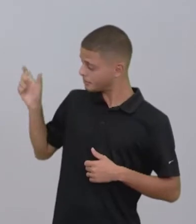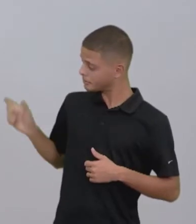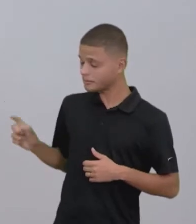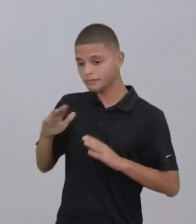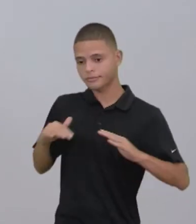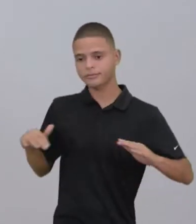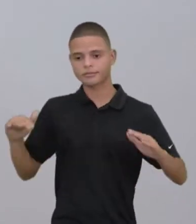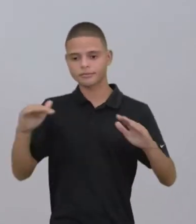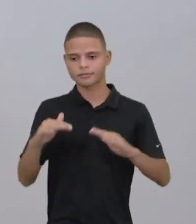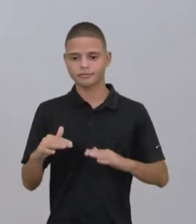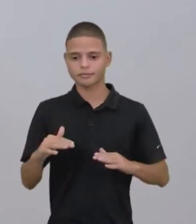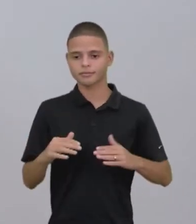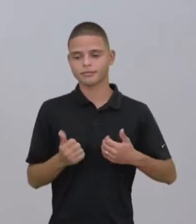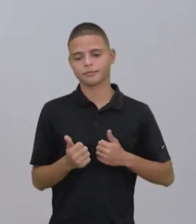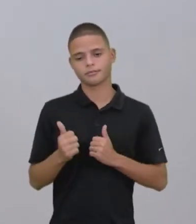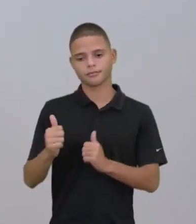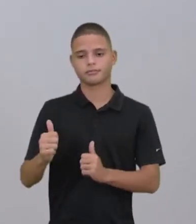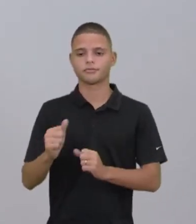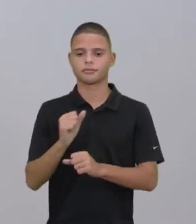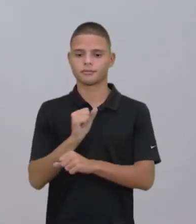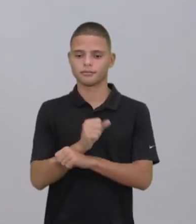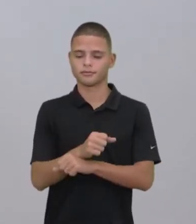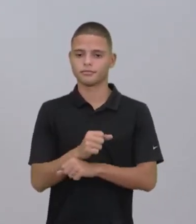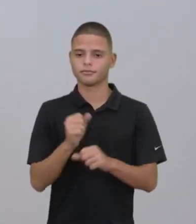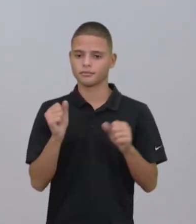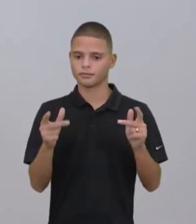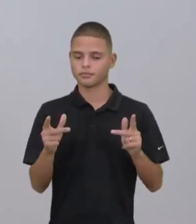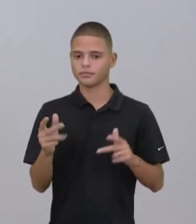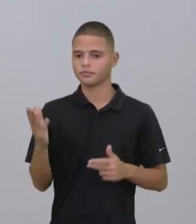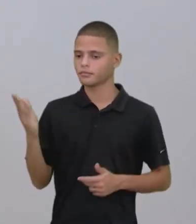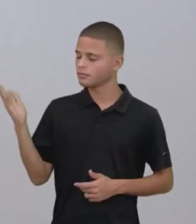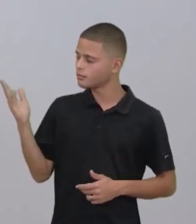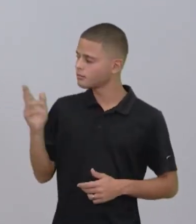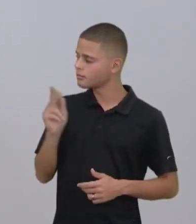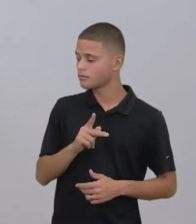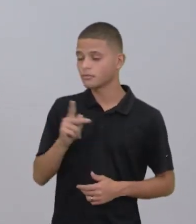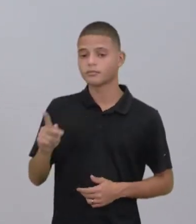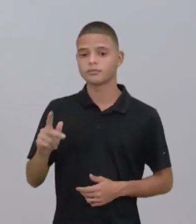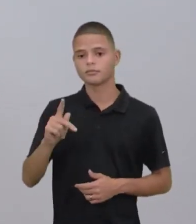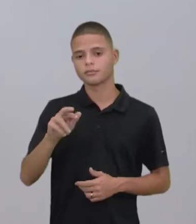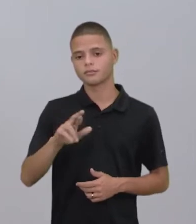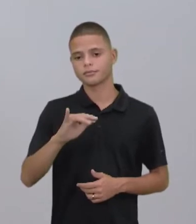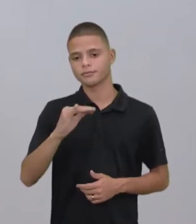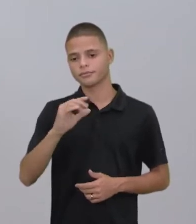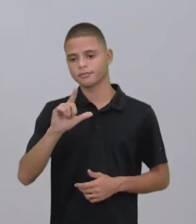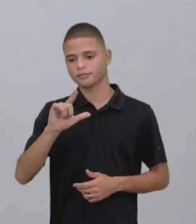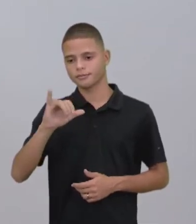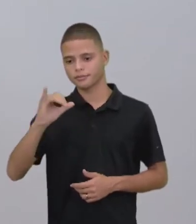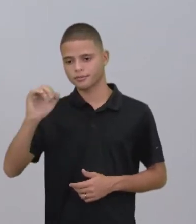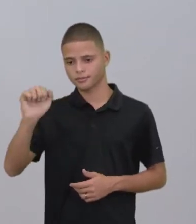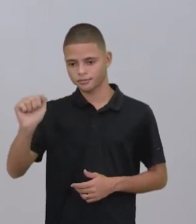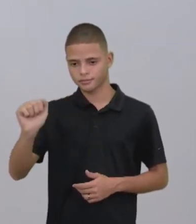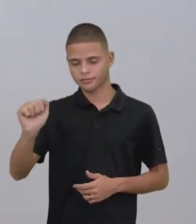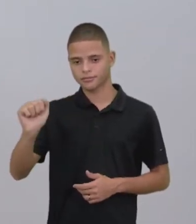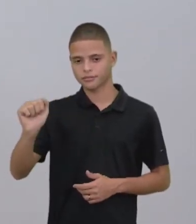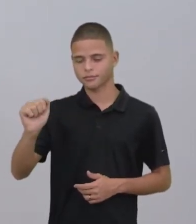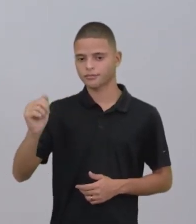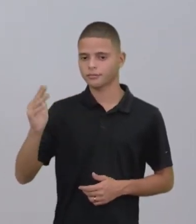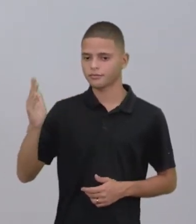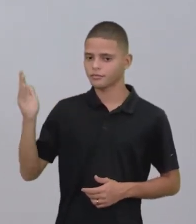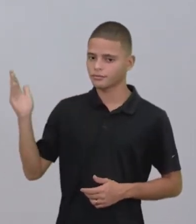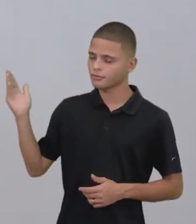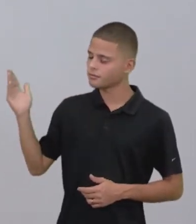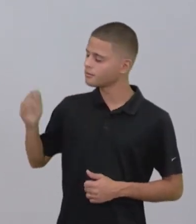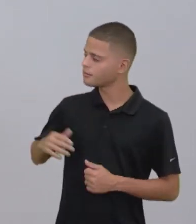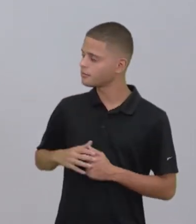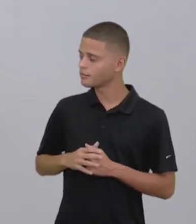aí possam nos acompanhar. Então, eu, a professora Priscila, né, que vos fala aqui, eu sou uma pessoa